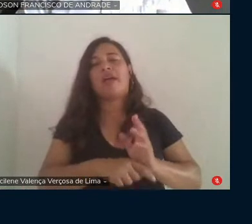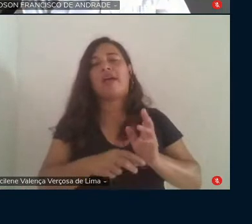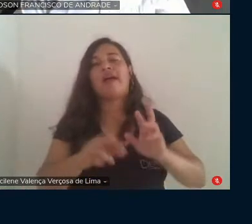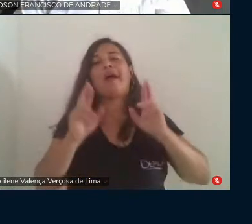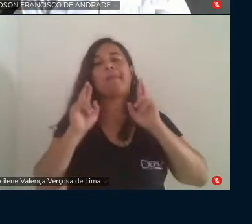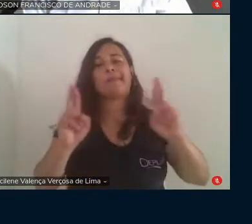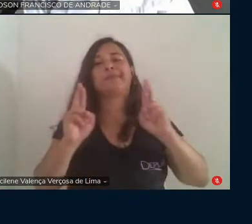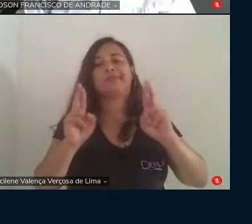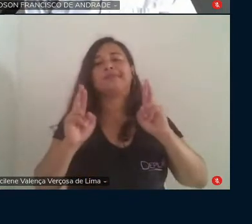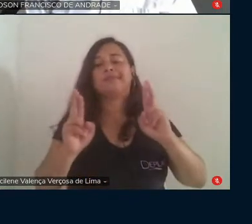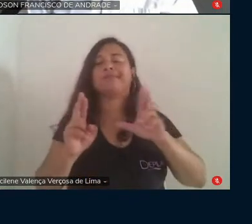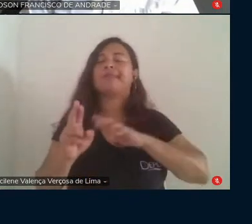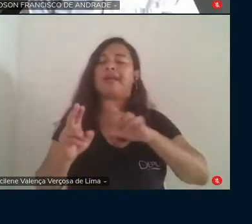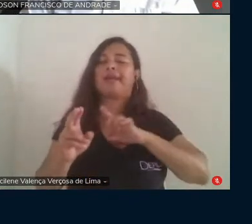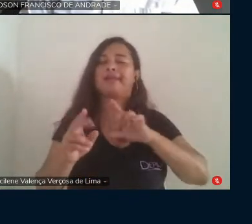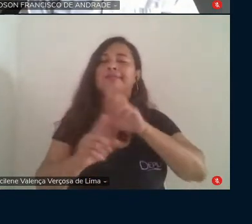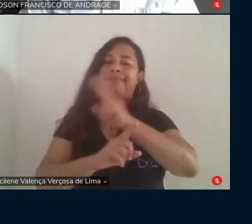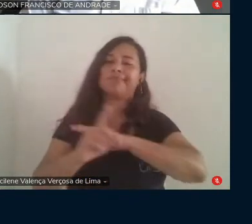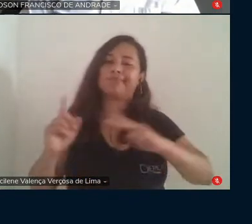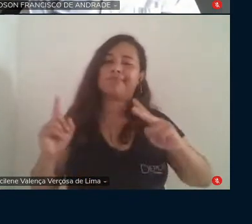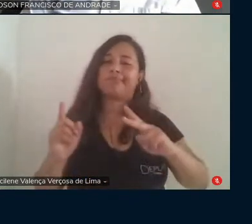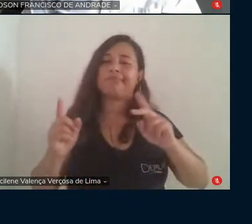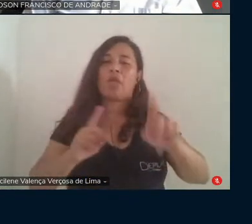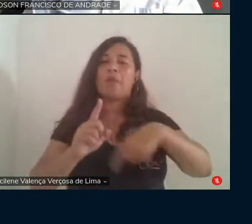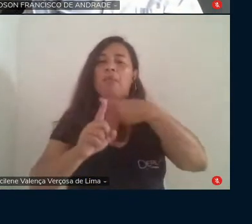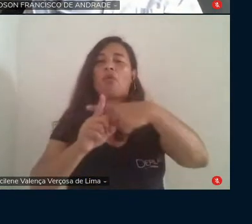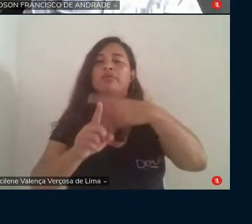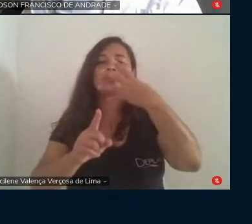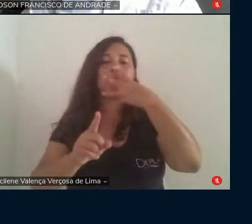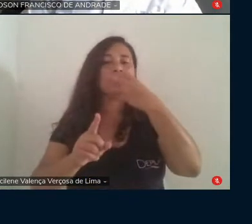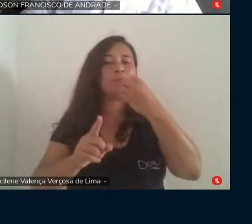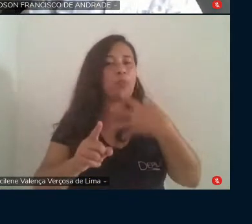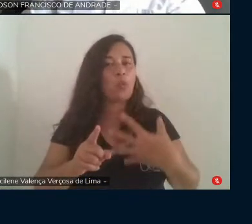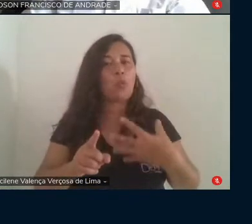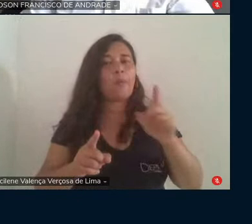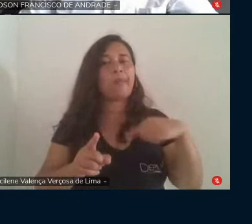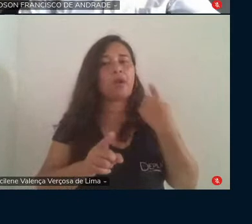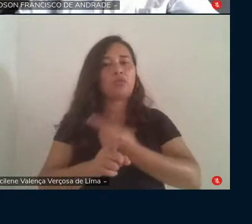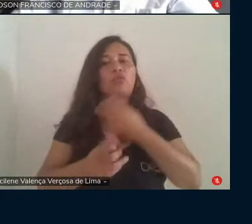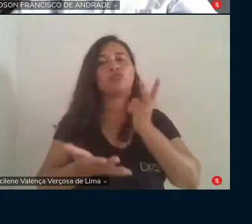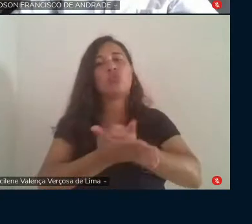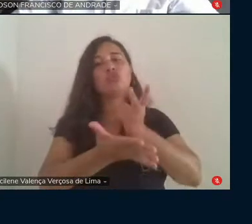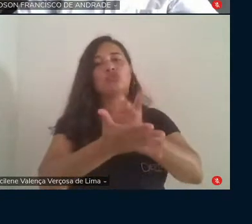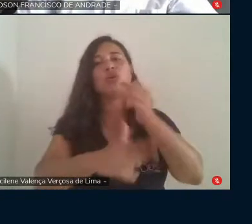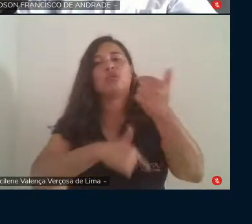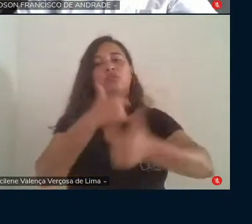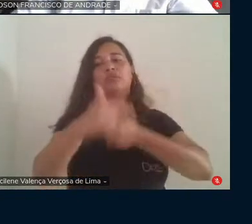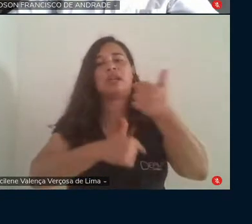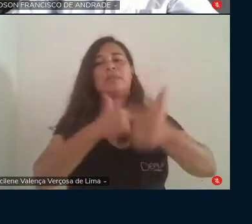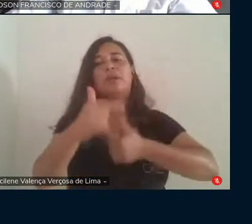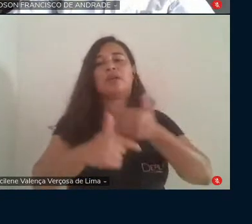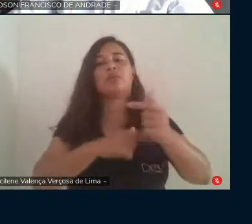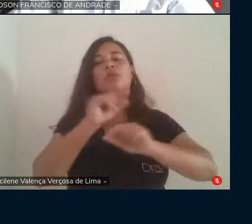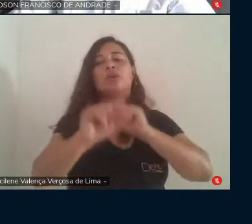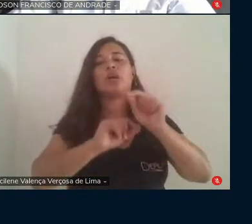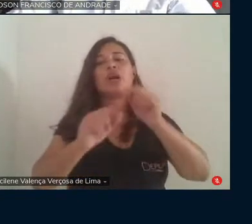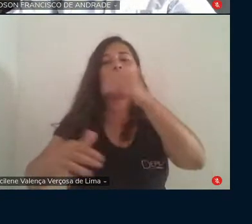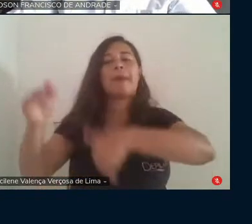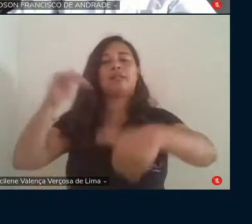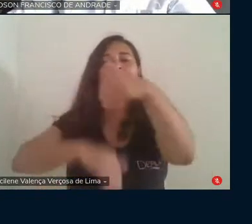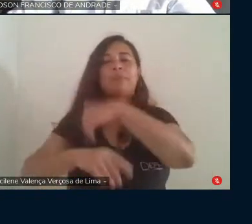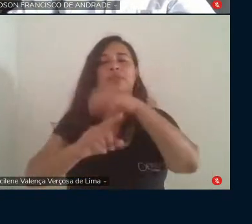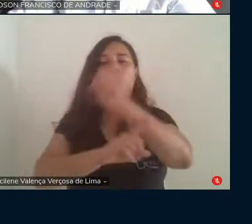esperançosa, positiva, muito boa para a gente continuar o trabalho com a participação social,